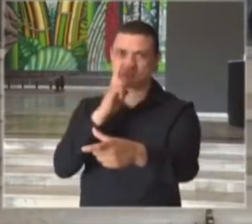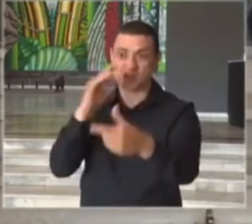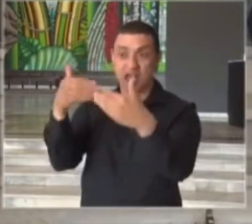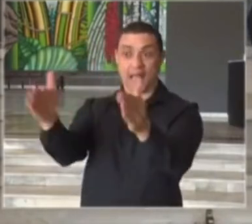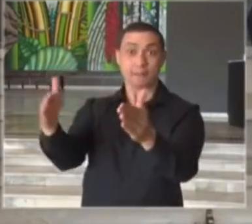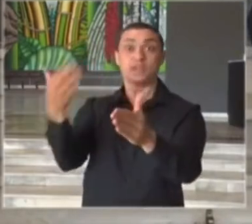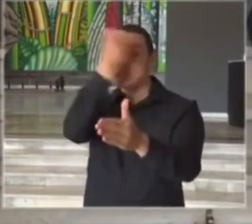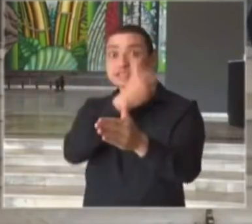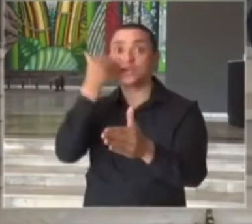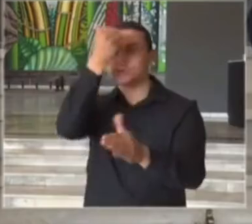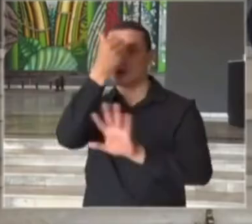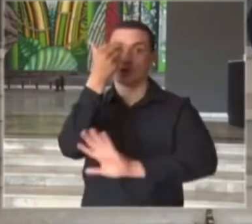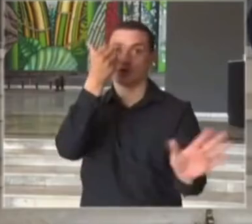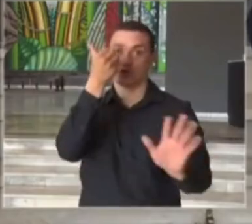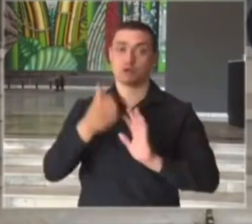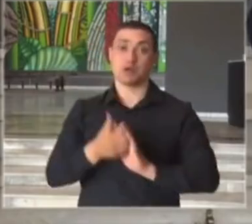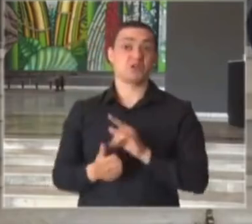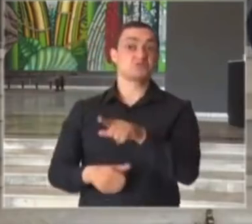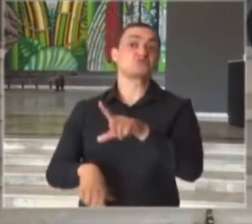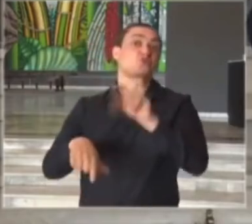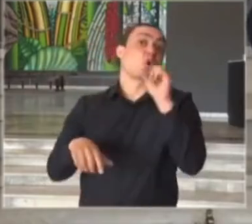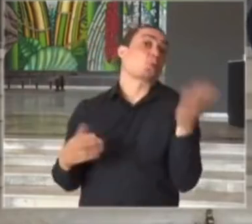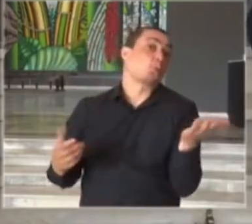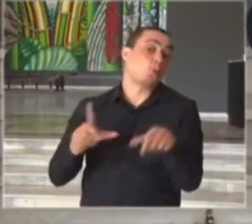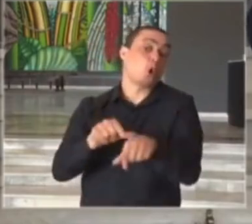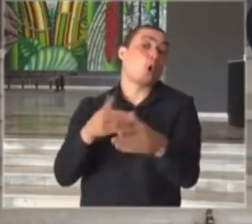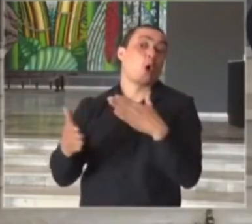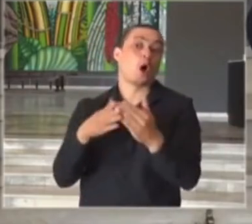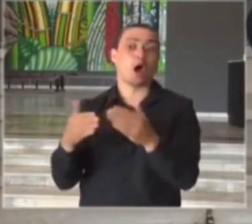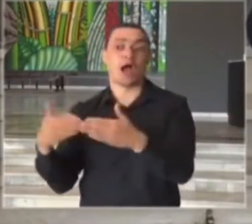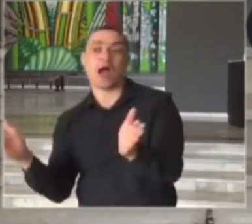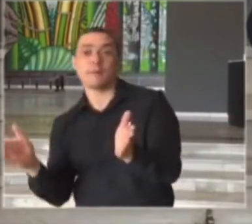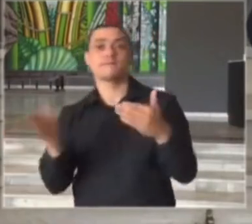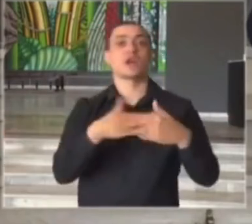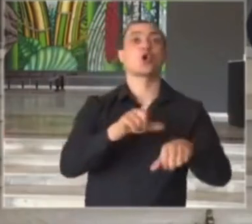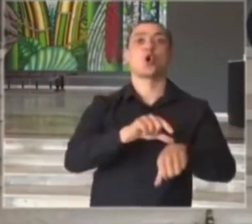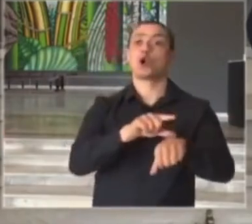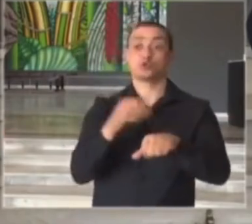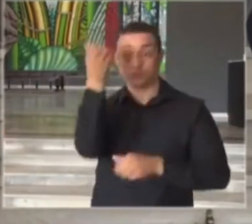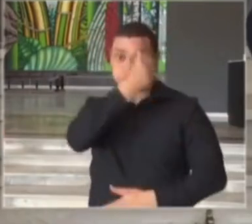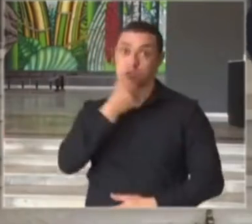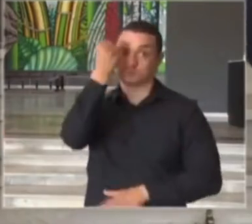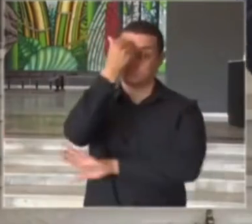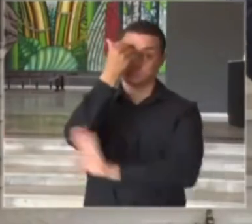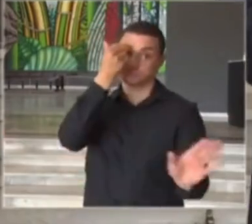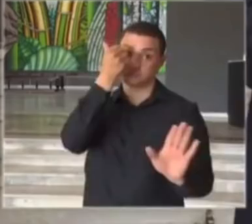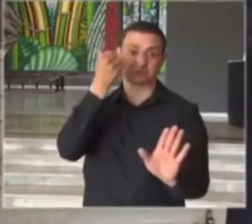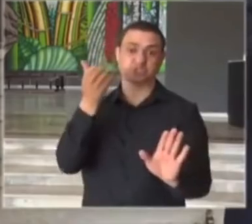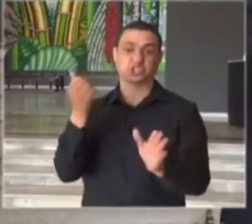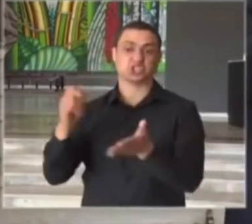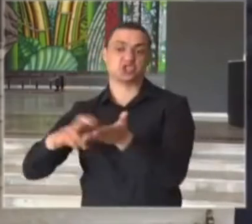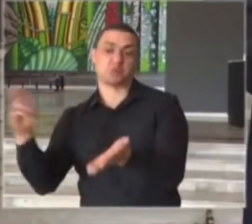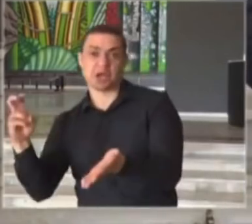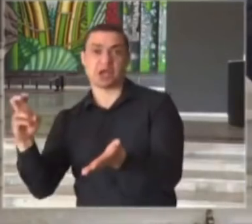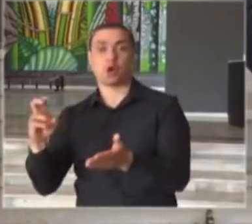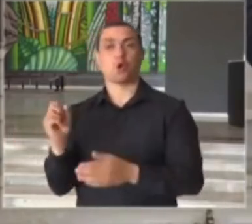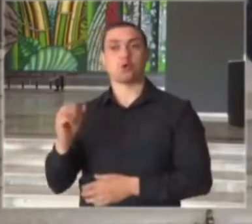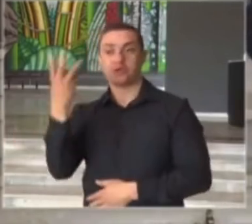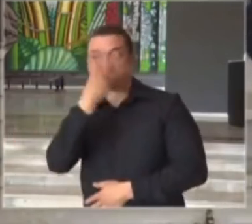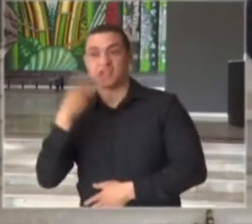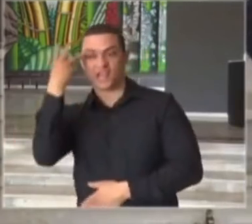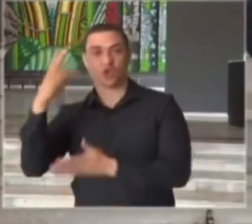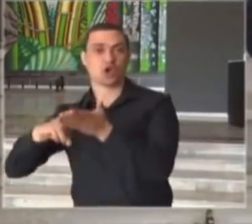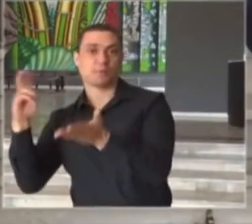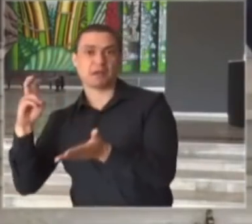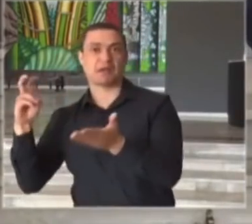de alimentação. E fica a critério de cada estabelecimento determinar se fará seis horas corridas, ou três e três